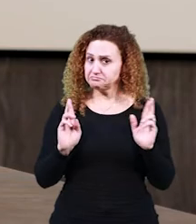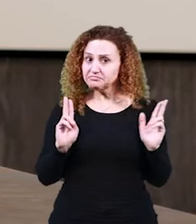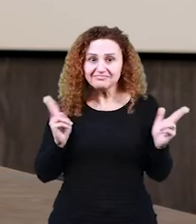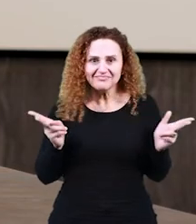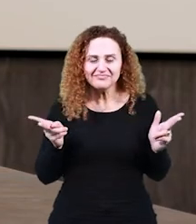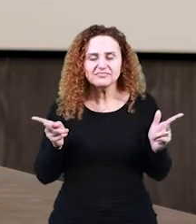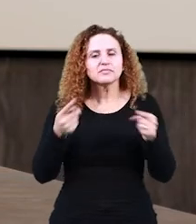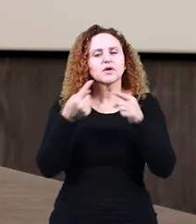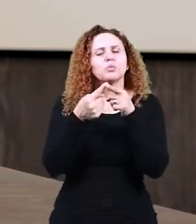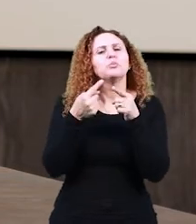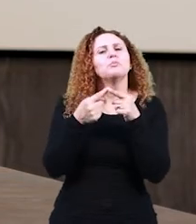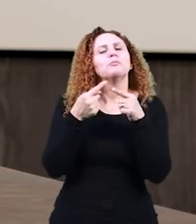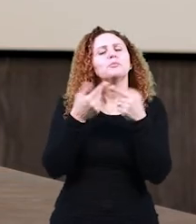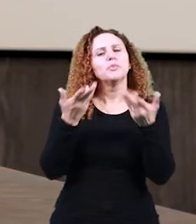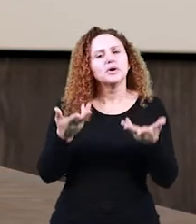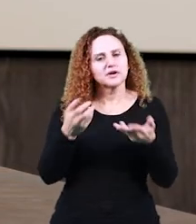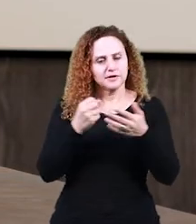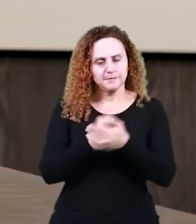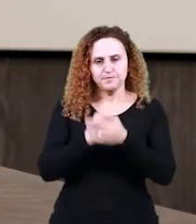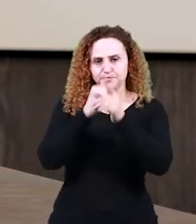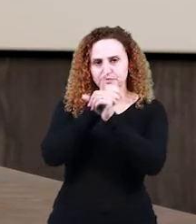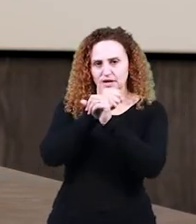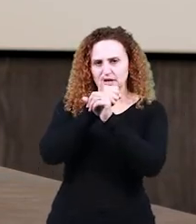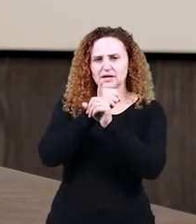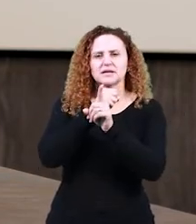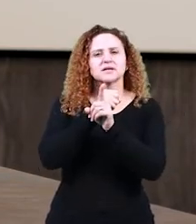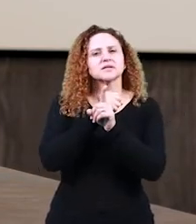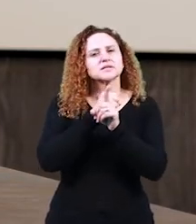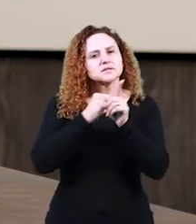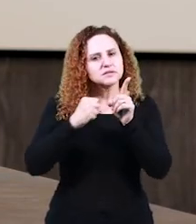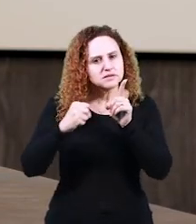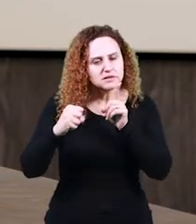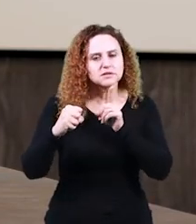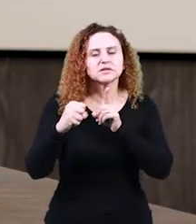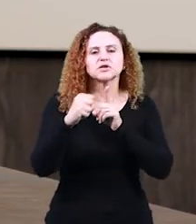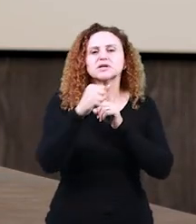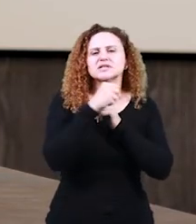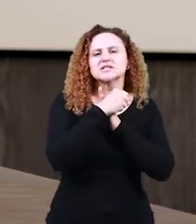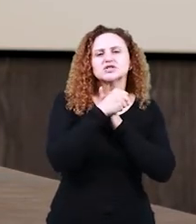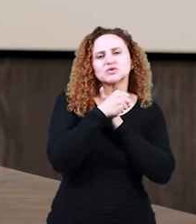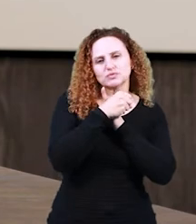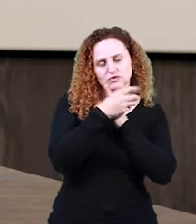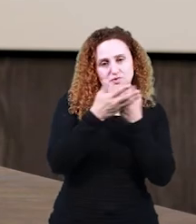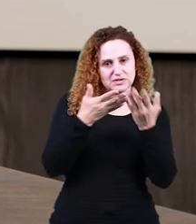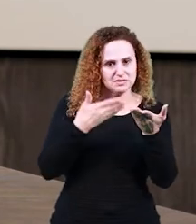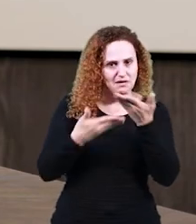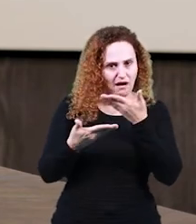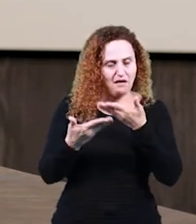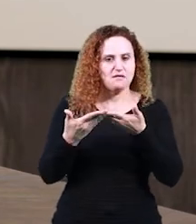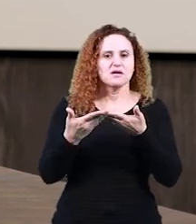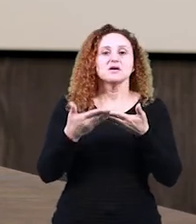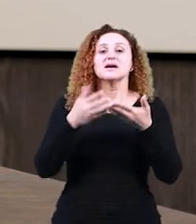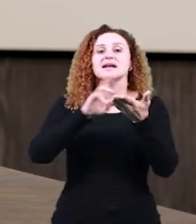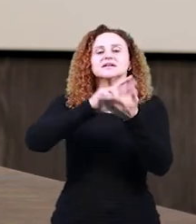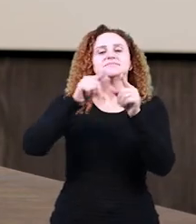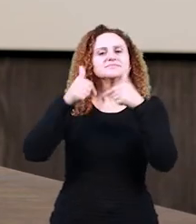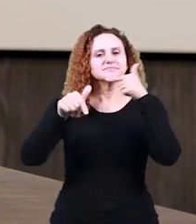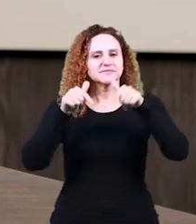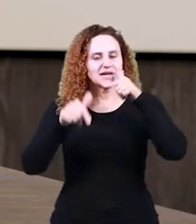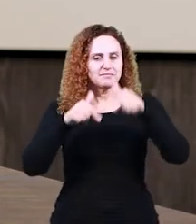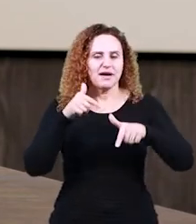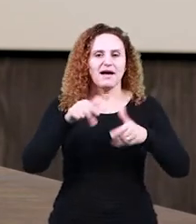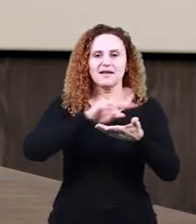Por que se chama sociolinguística variacionista? Porque trabalha com a variação e também porque